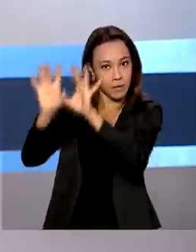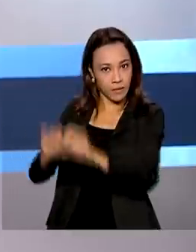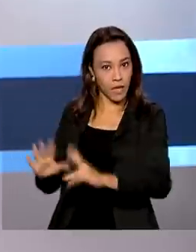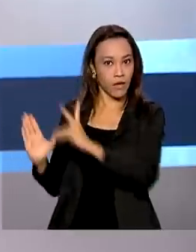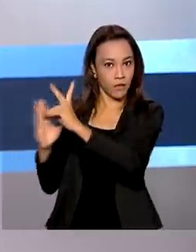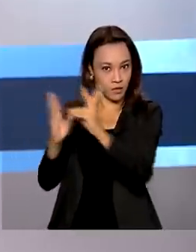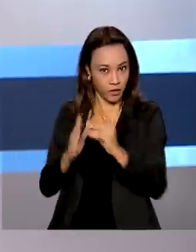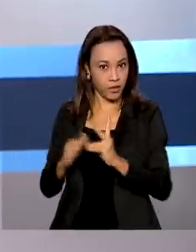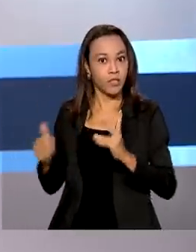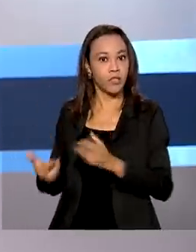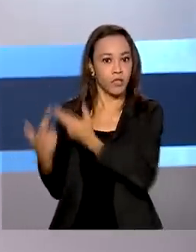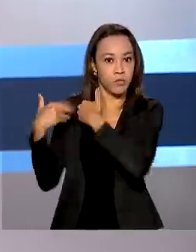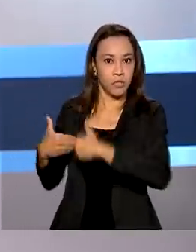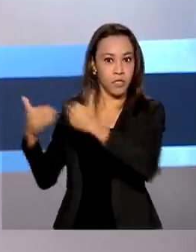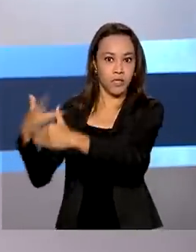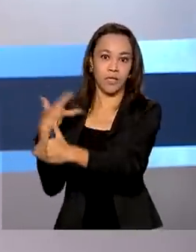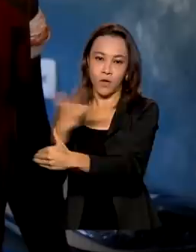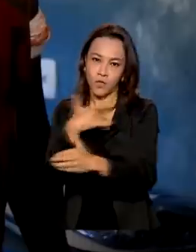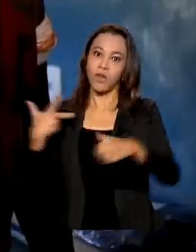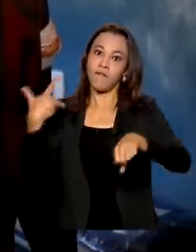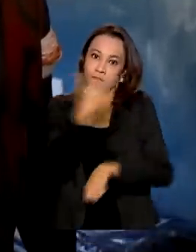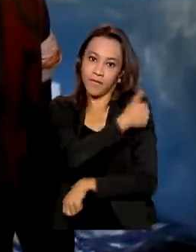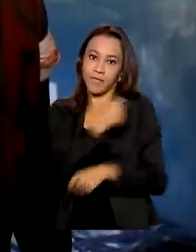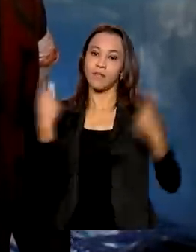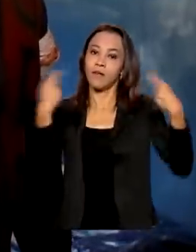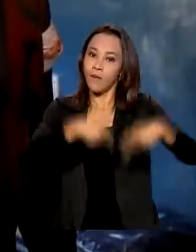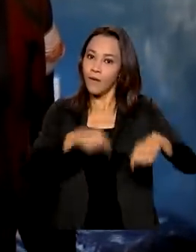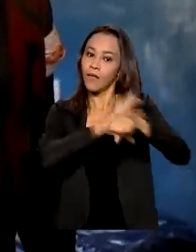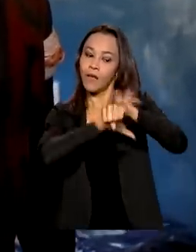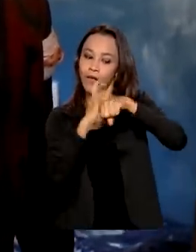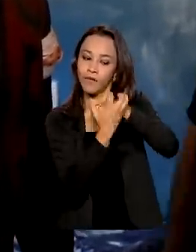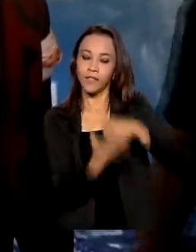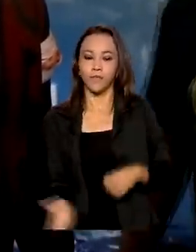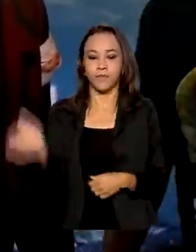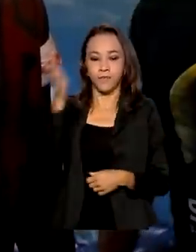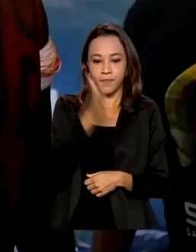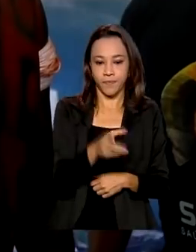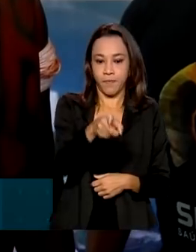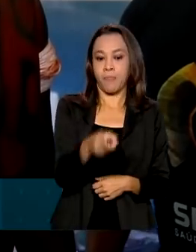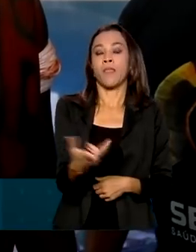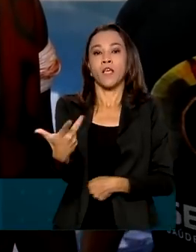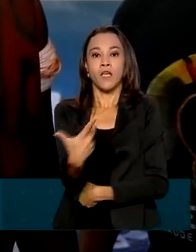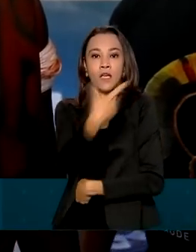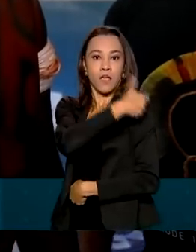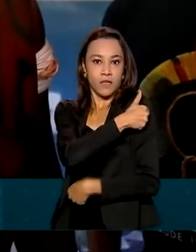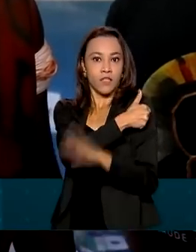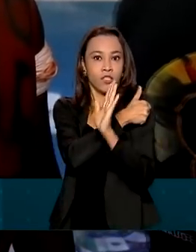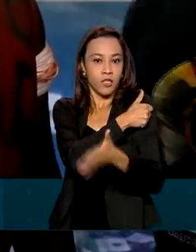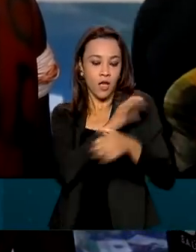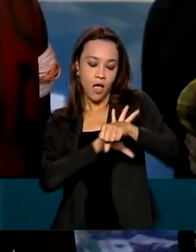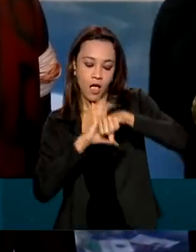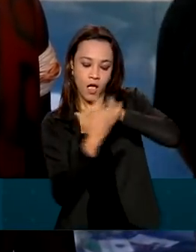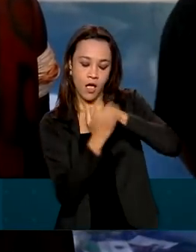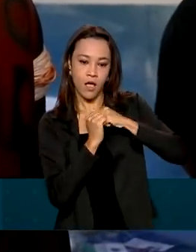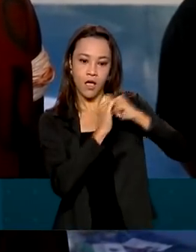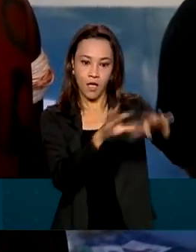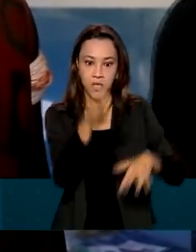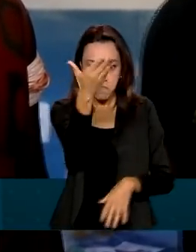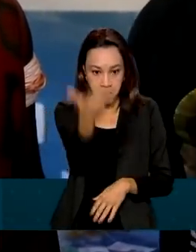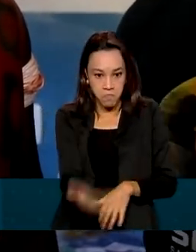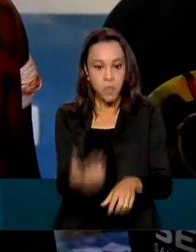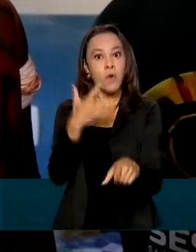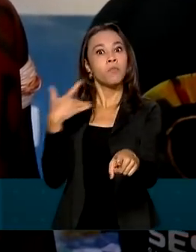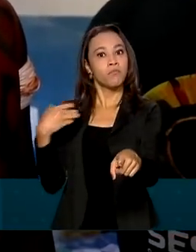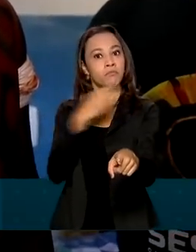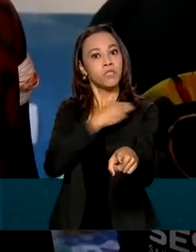ações é a vacinação contra a Covid. Ao receber a imunização contra a Covid-19 das mãos do próprio ministro